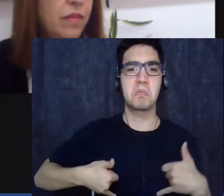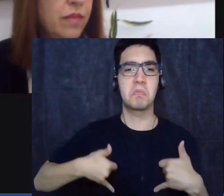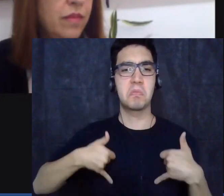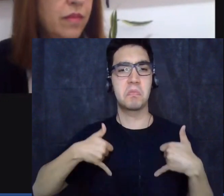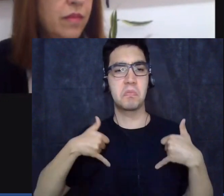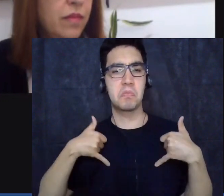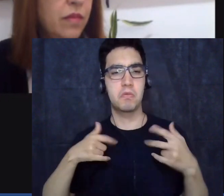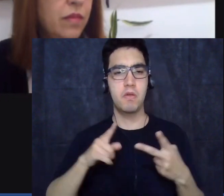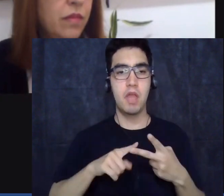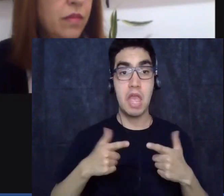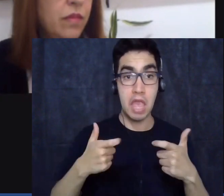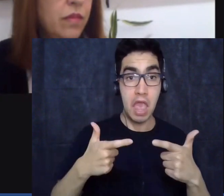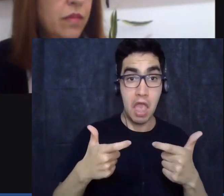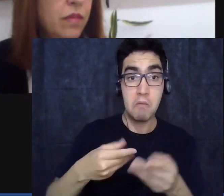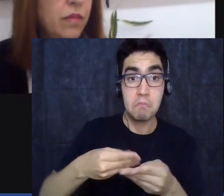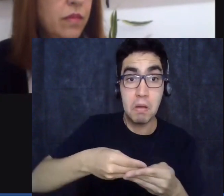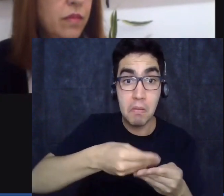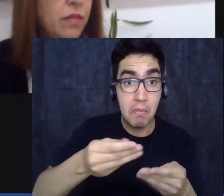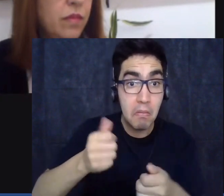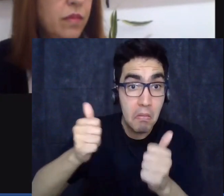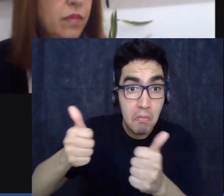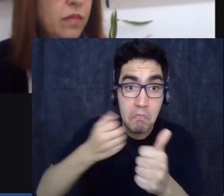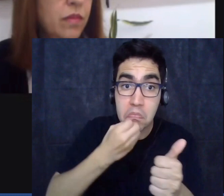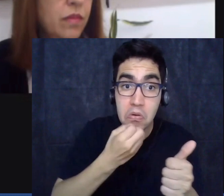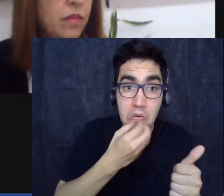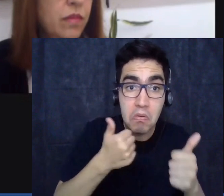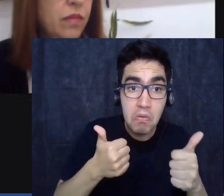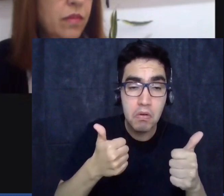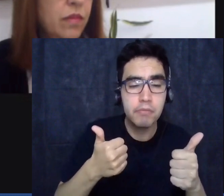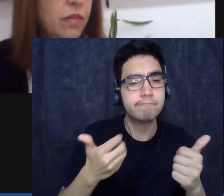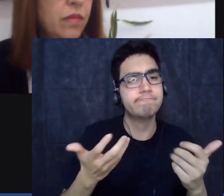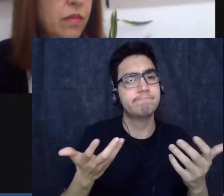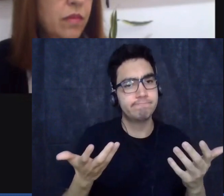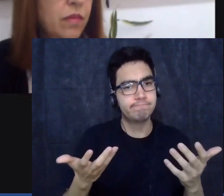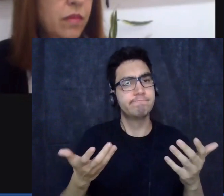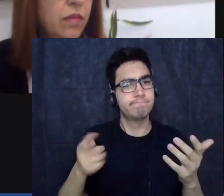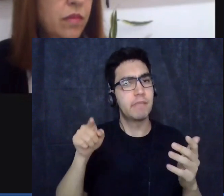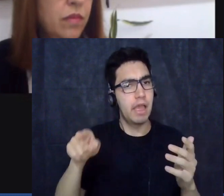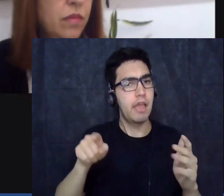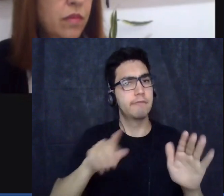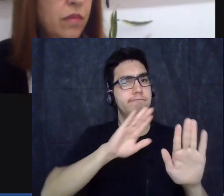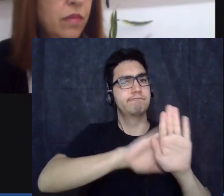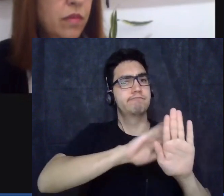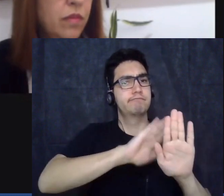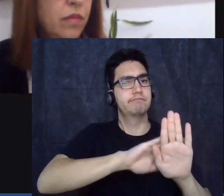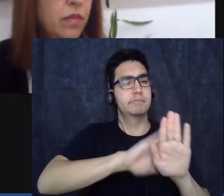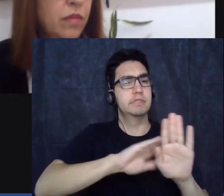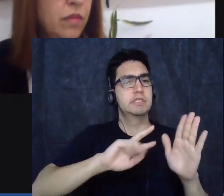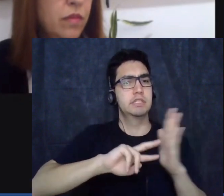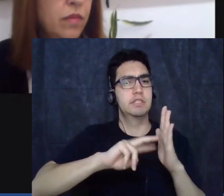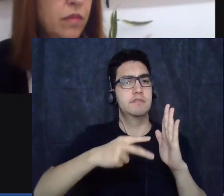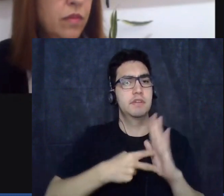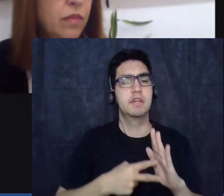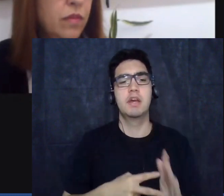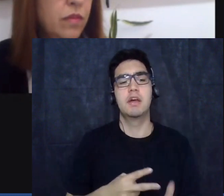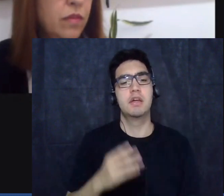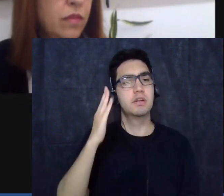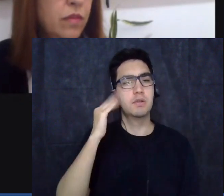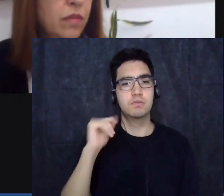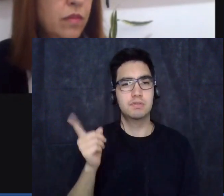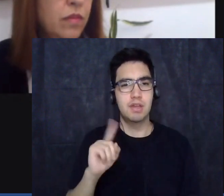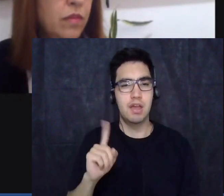e que isso é simplesmente não reconhecer que num conflito